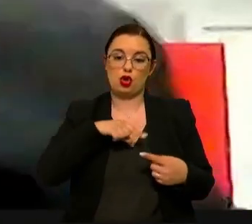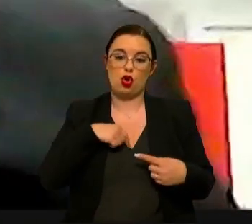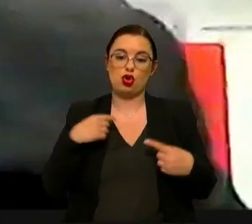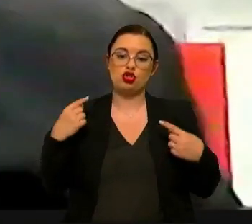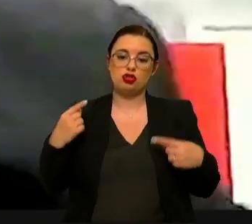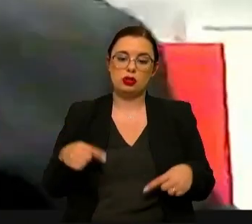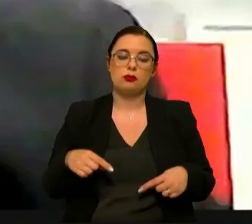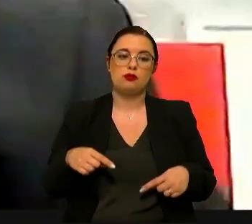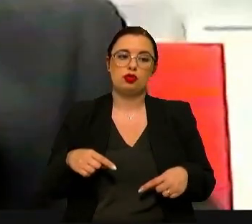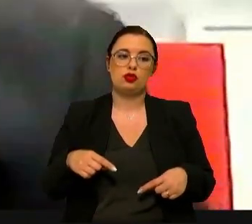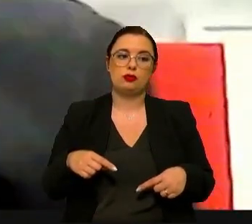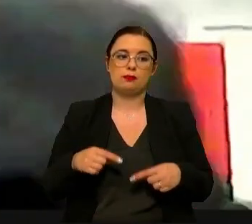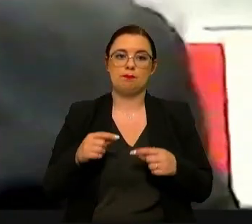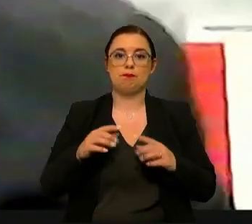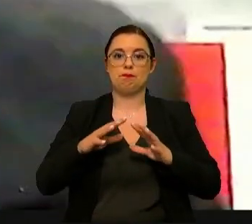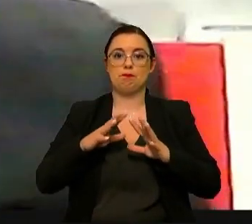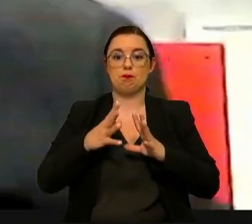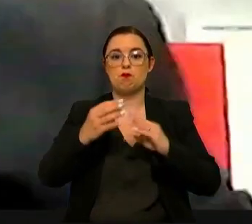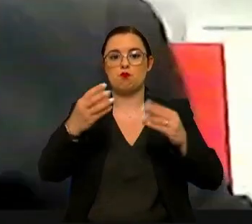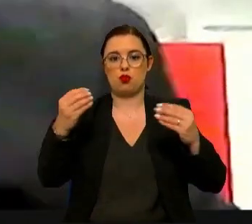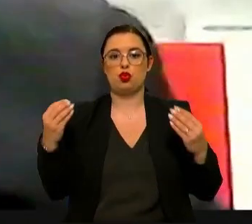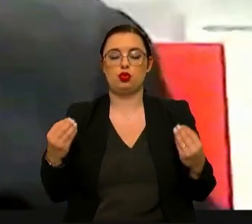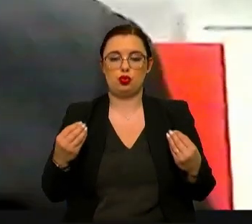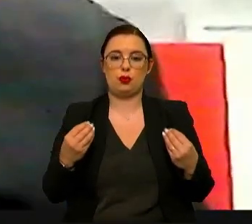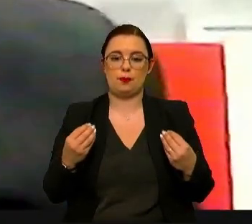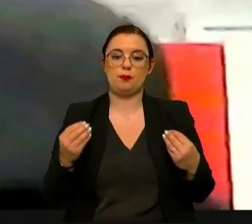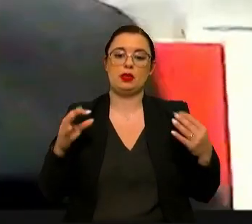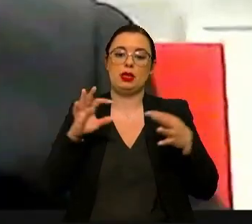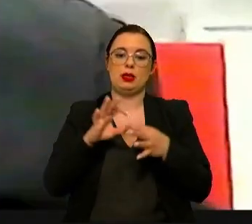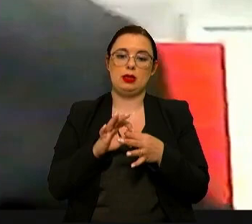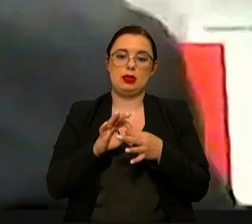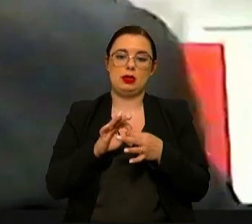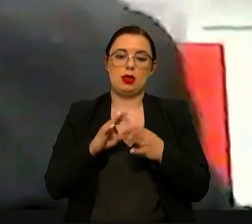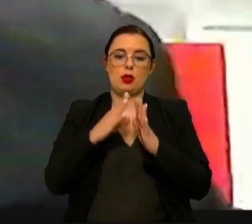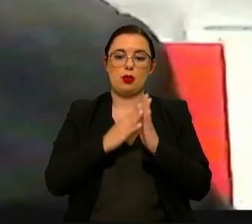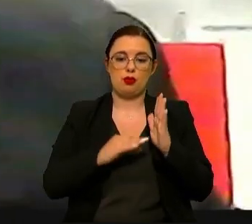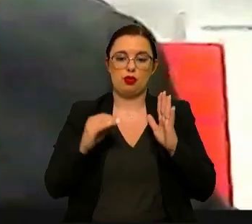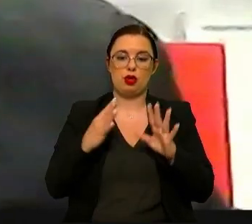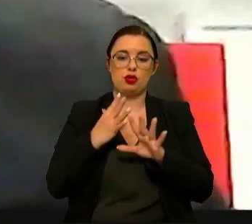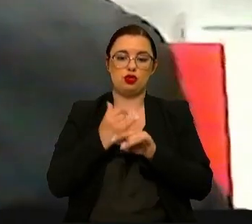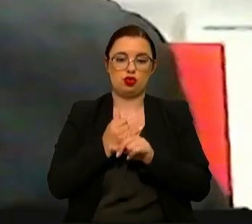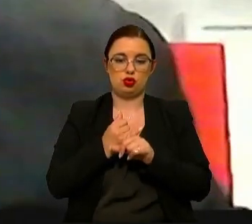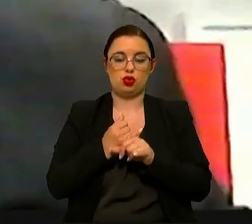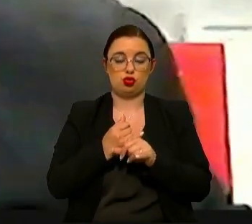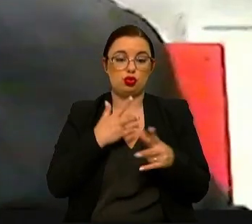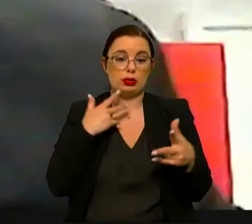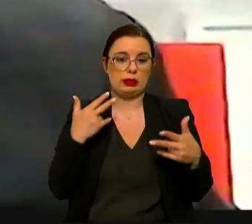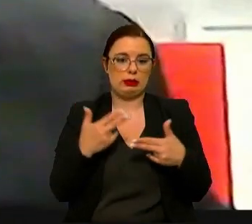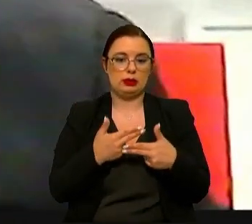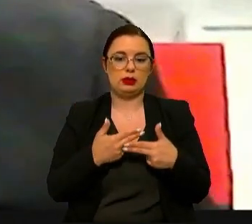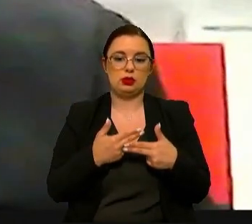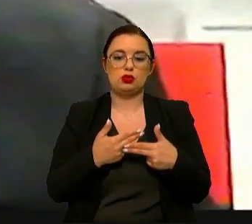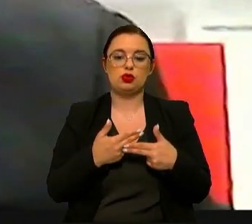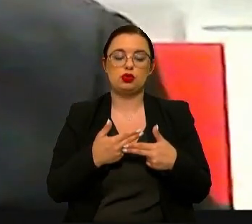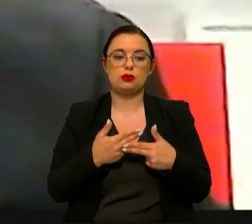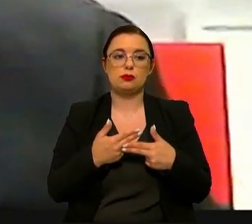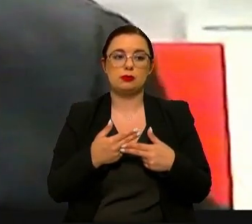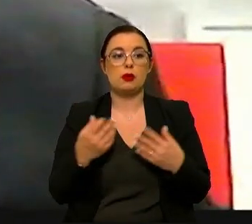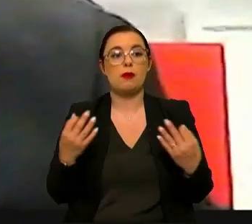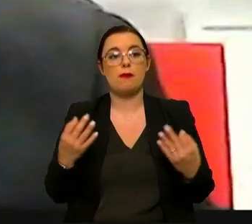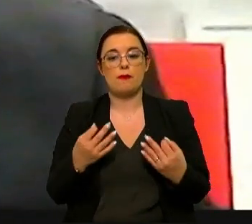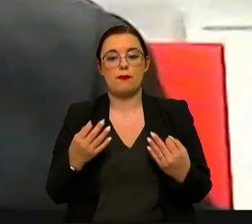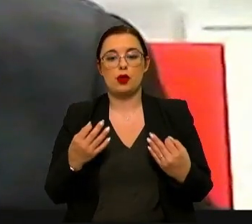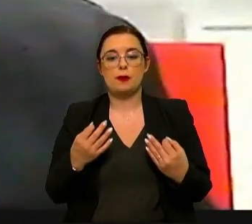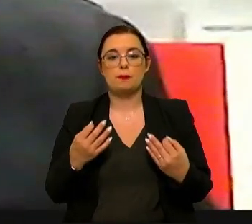em abundância, por assim dizer, relativamente a outros modelos de massa crítica, foi